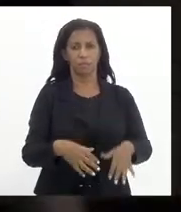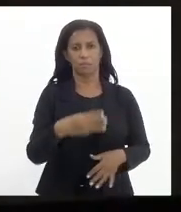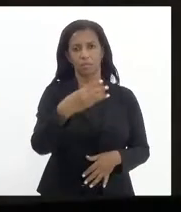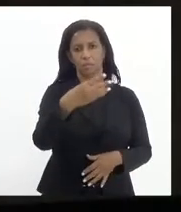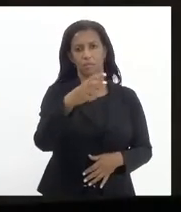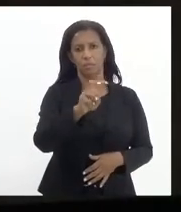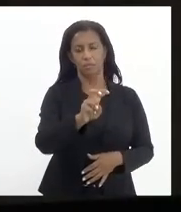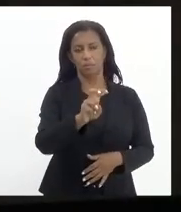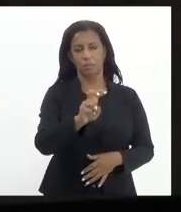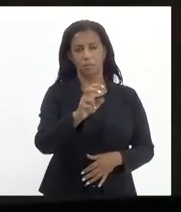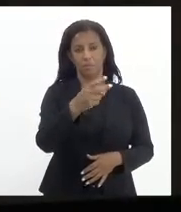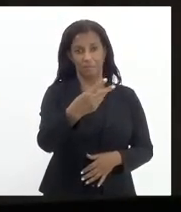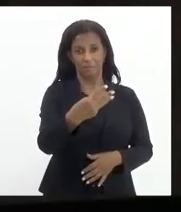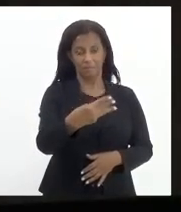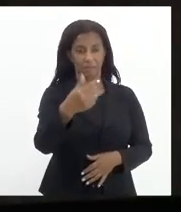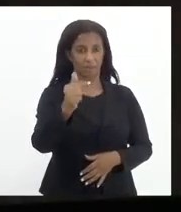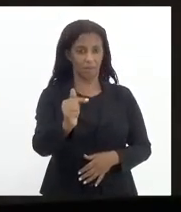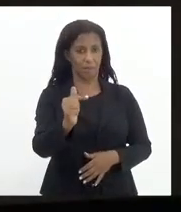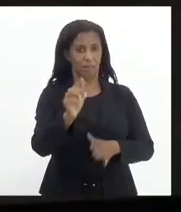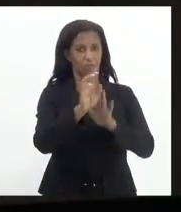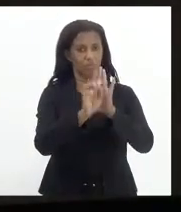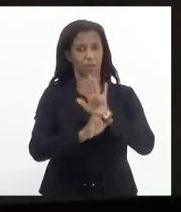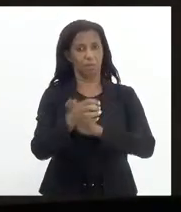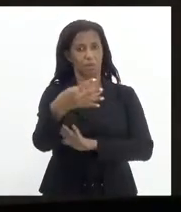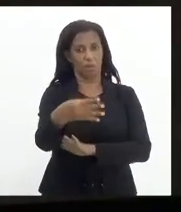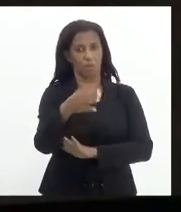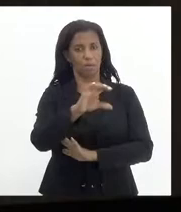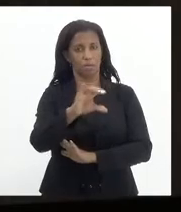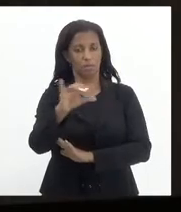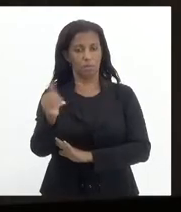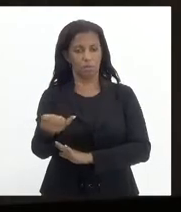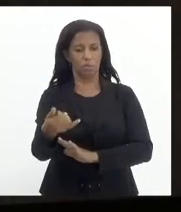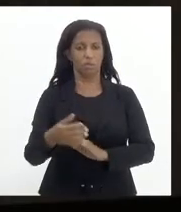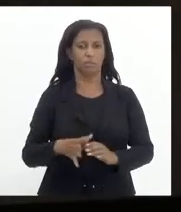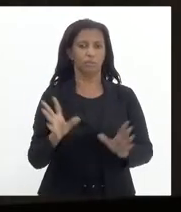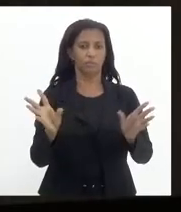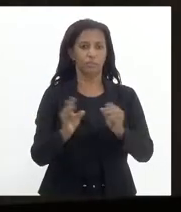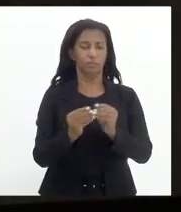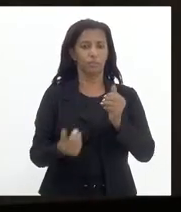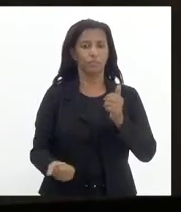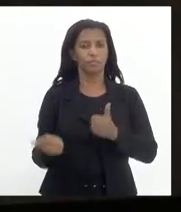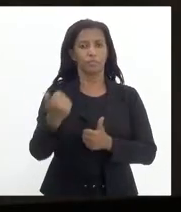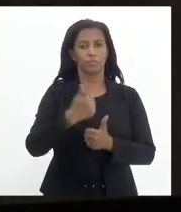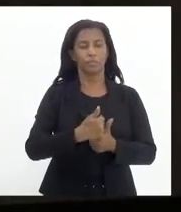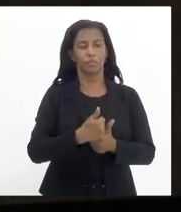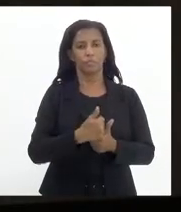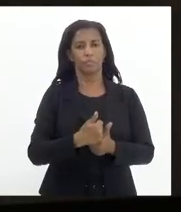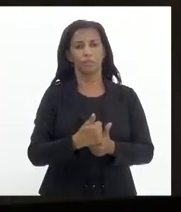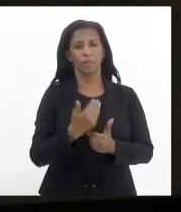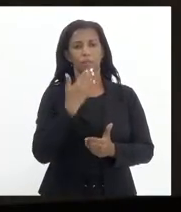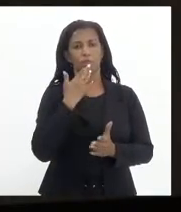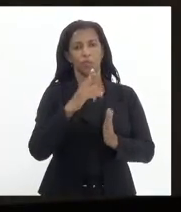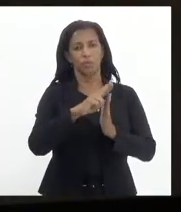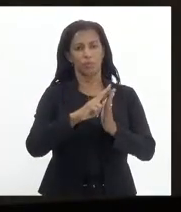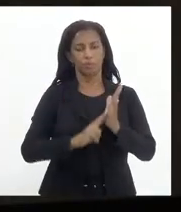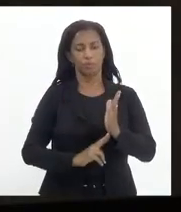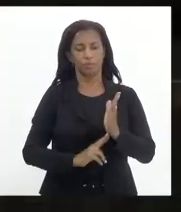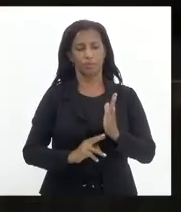37, pela emenda 4 da CCJ. Concluindo por substitutivo, pedindo forma final de redação.